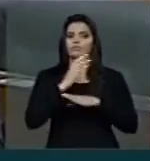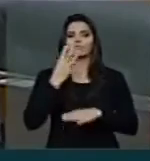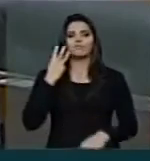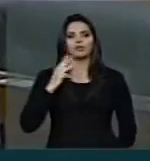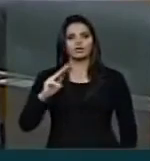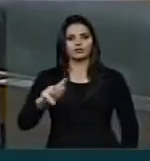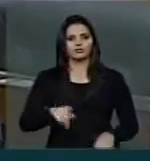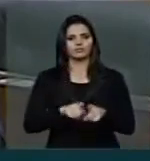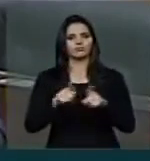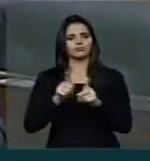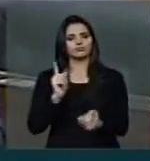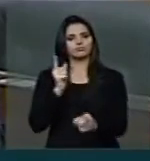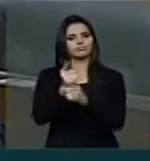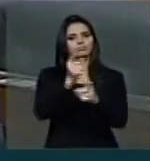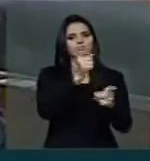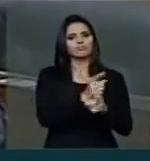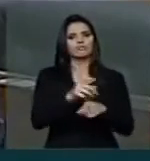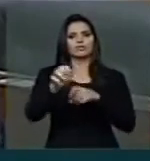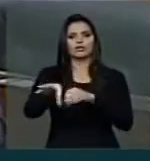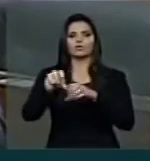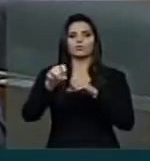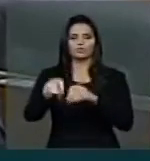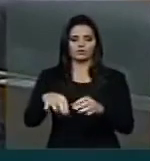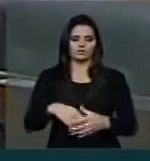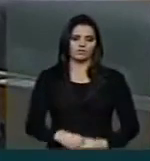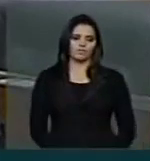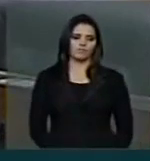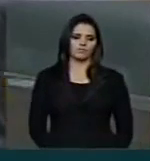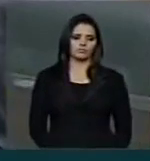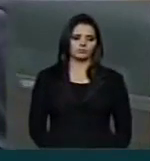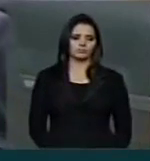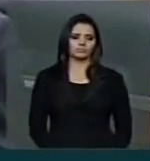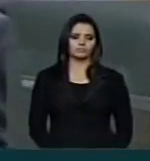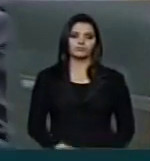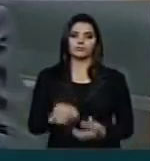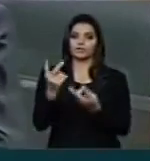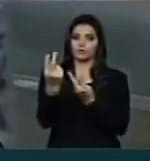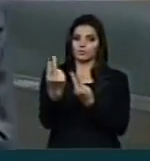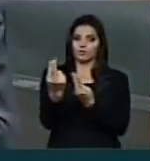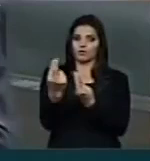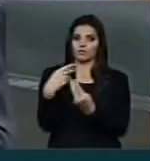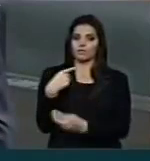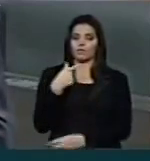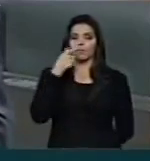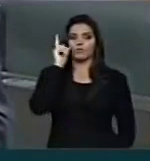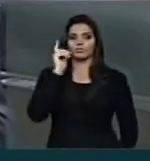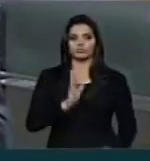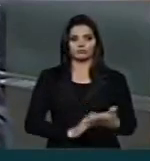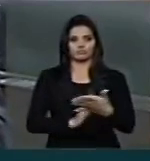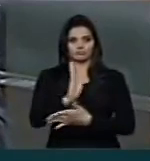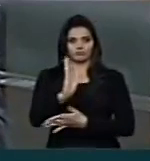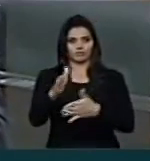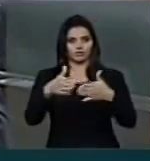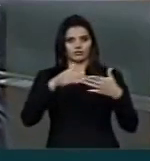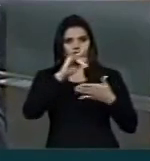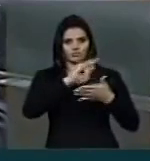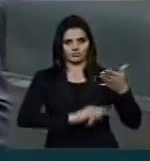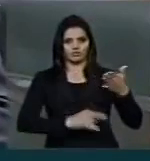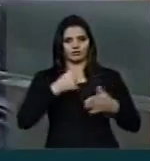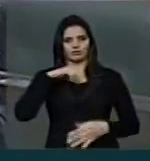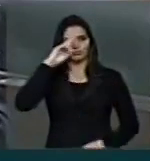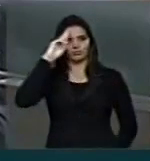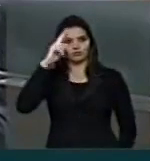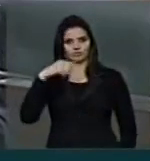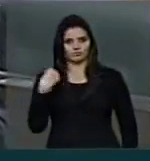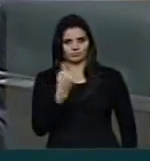identificar a educação de resultado. Da mesma forma que nós aprovamos ontem um requerimento de nossa autoria,